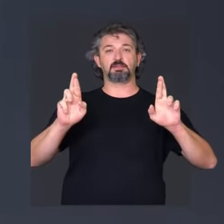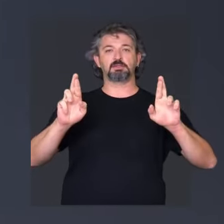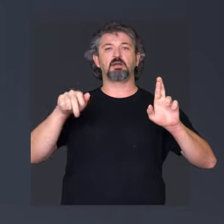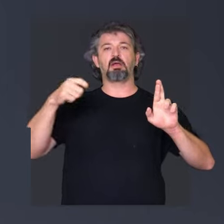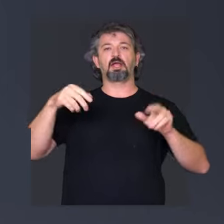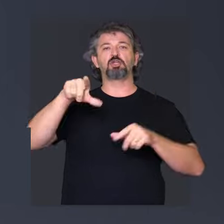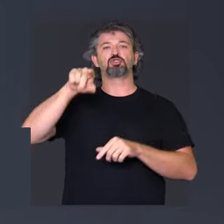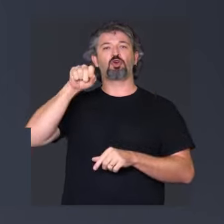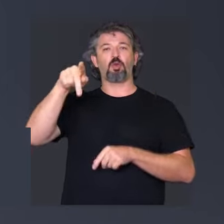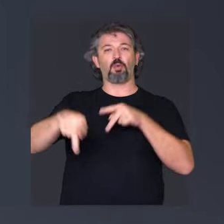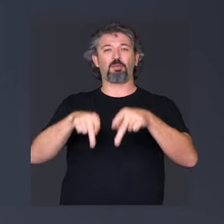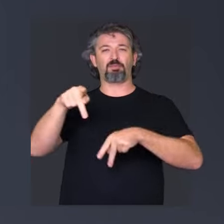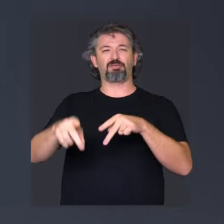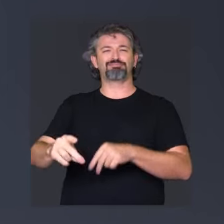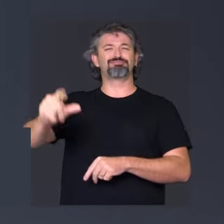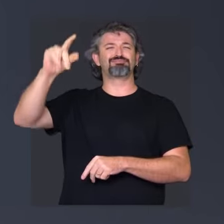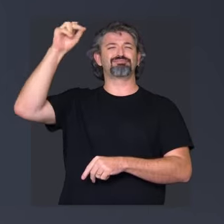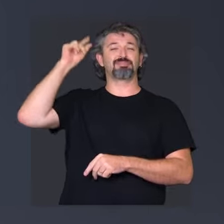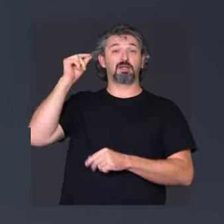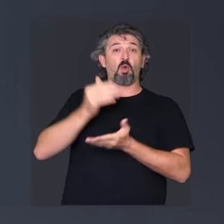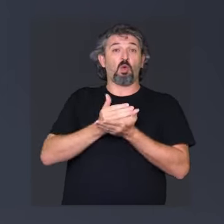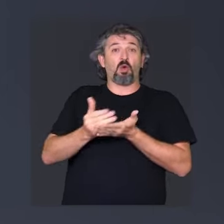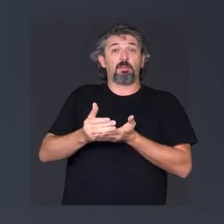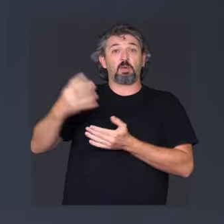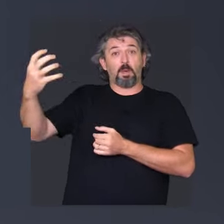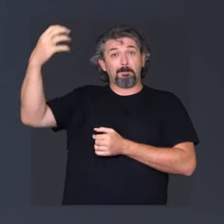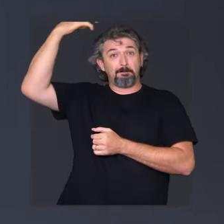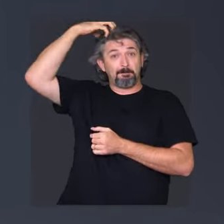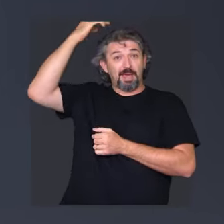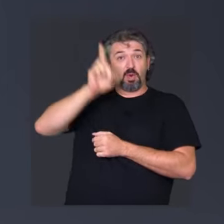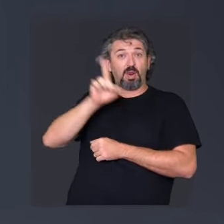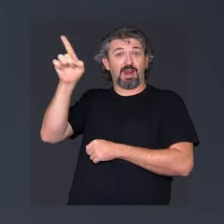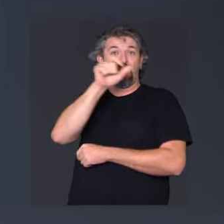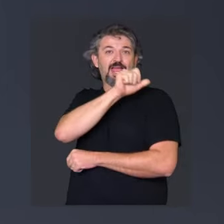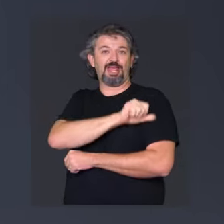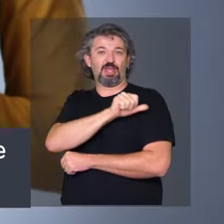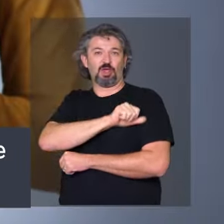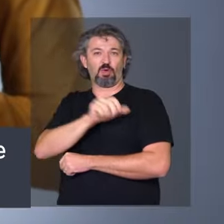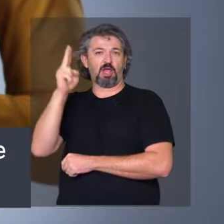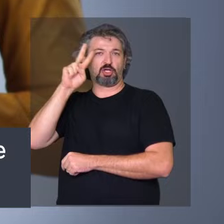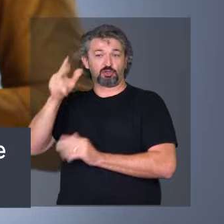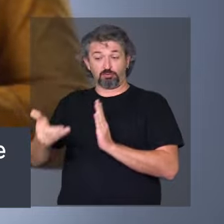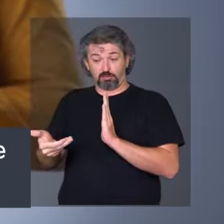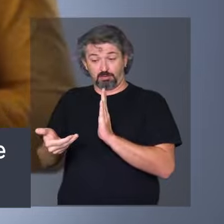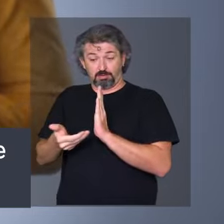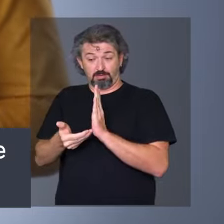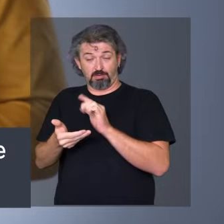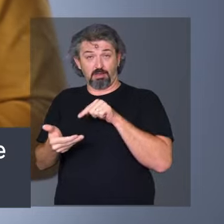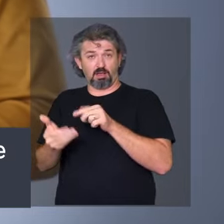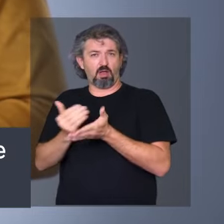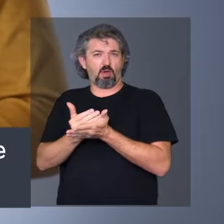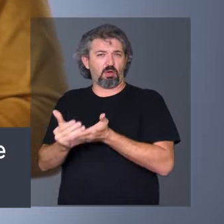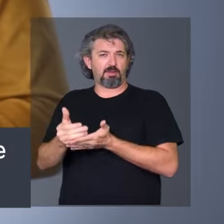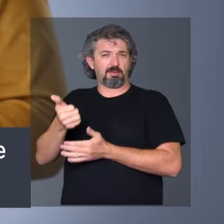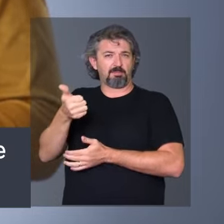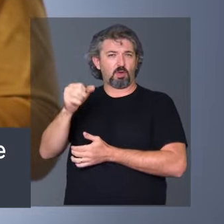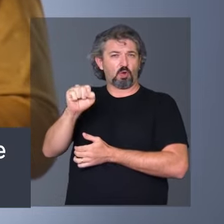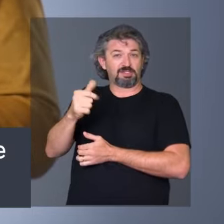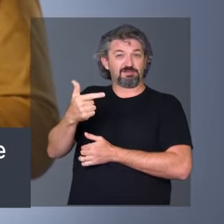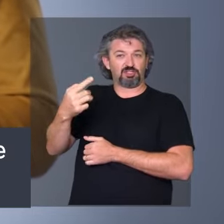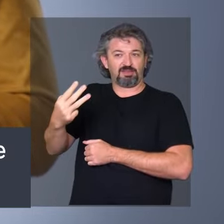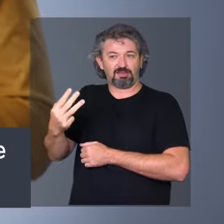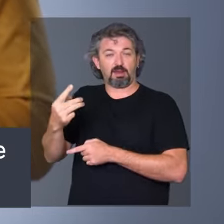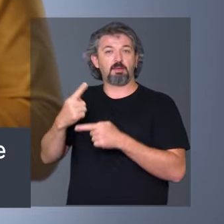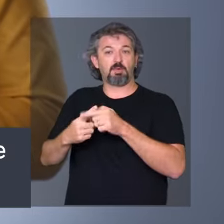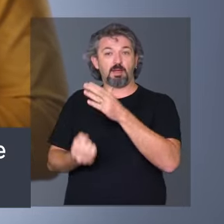representantes do povo há muito mais tempo. Desde a época do Império, ainda no Rio de Janeiro. A história da Câmara dos Deputados